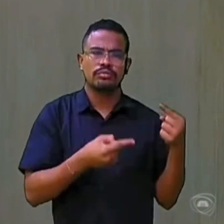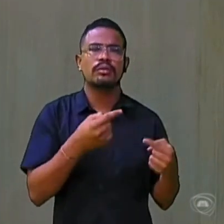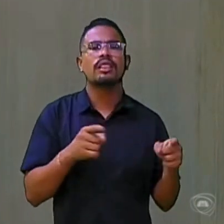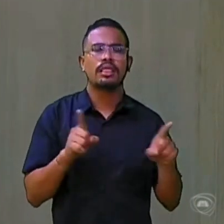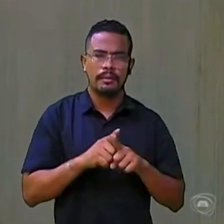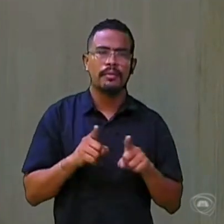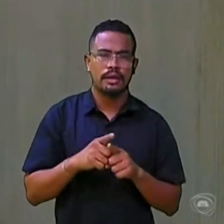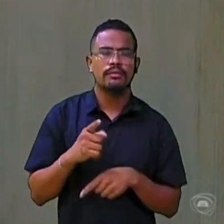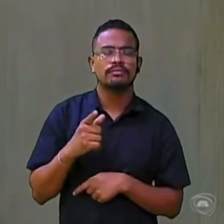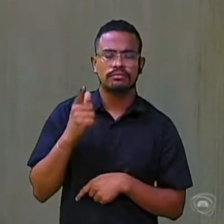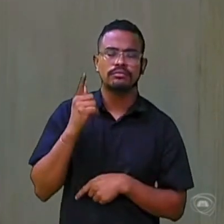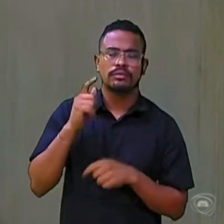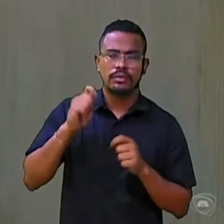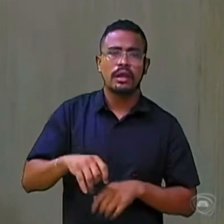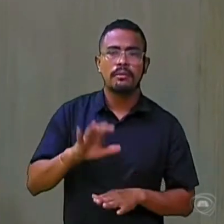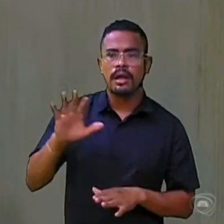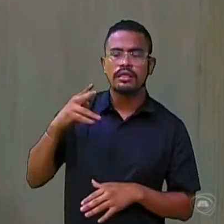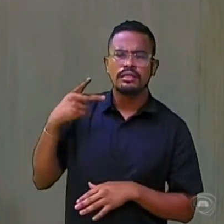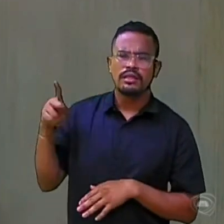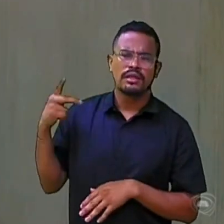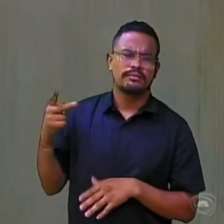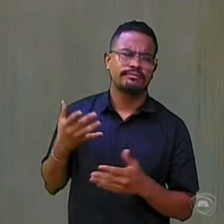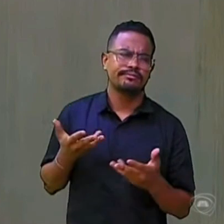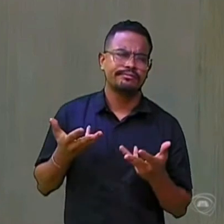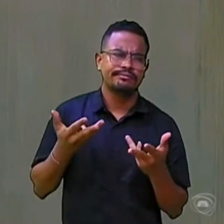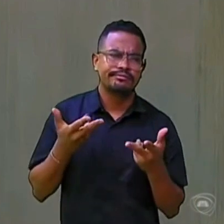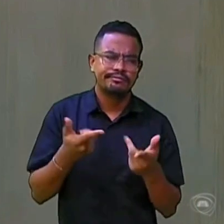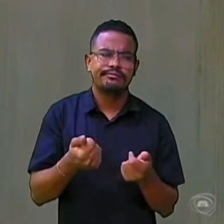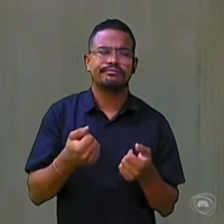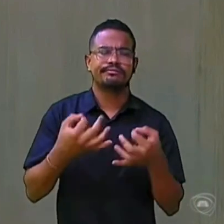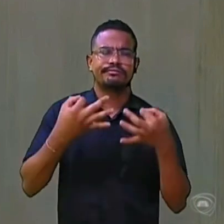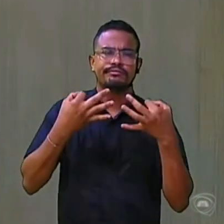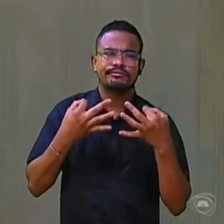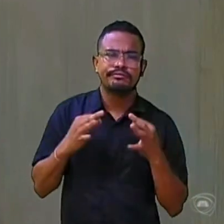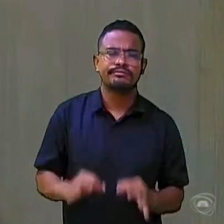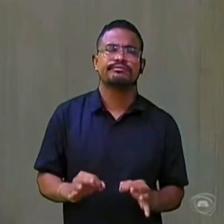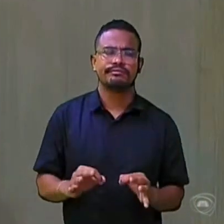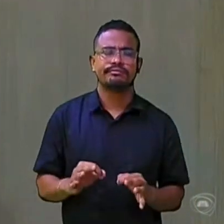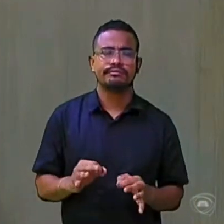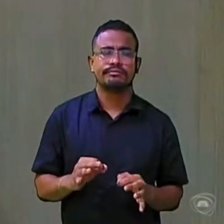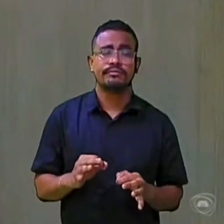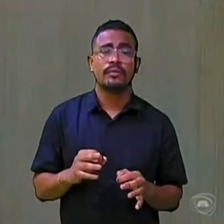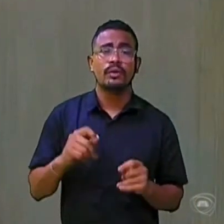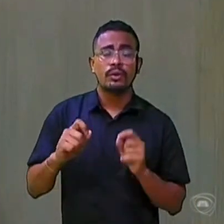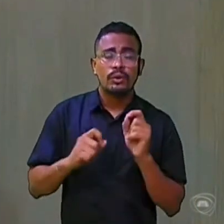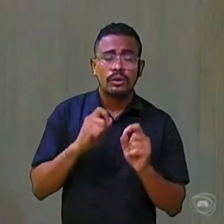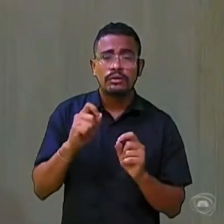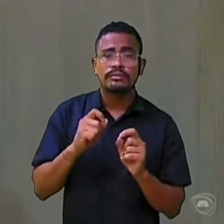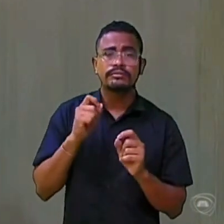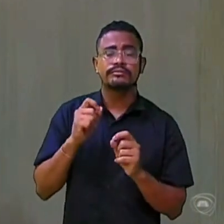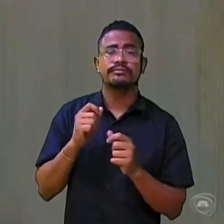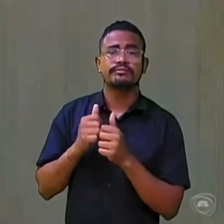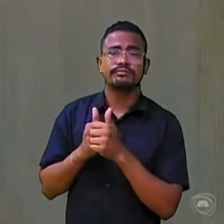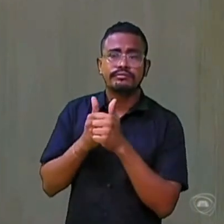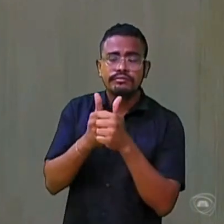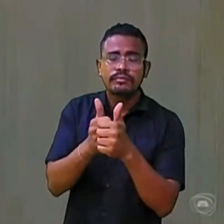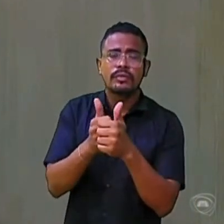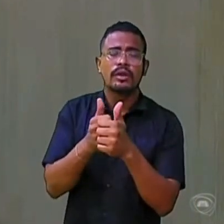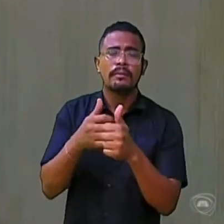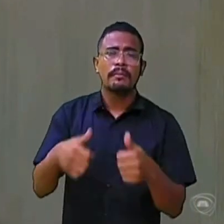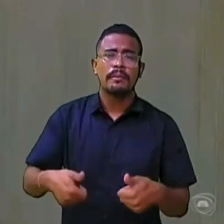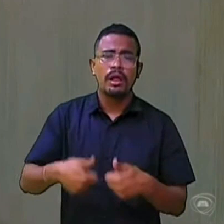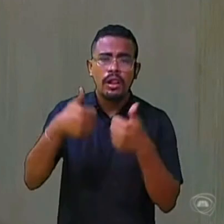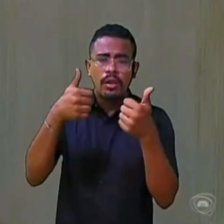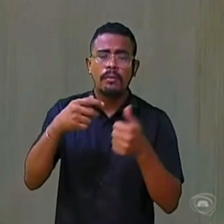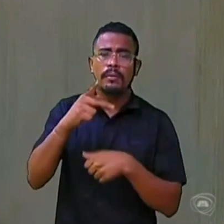tem sido magistrado, tem sido corretíssimo na condução do que é melhor para o seu partido